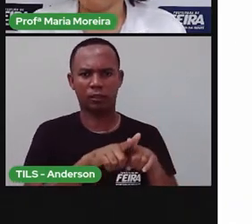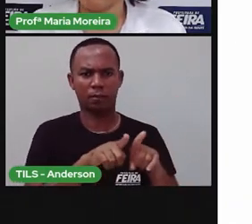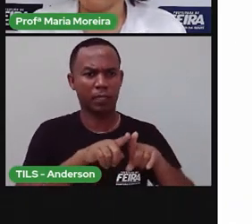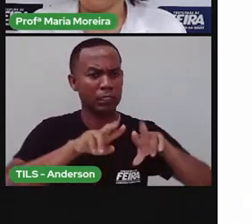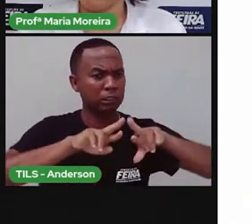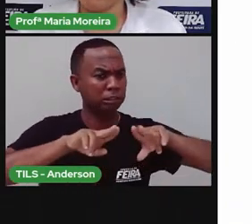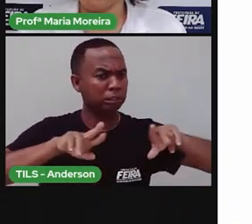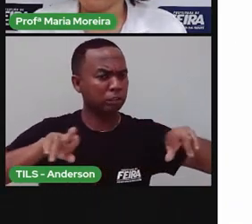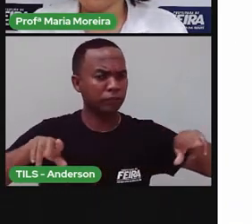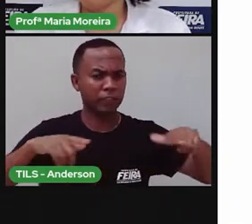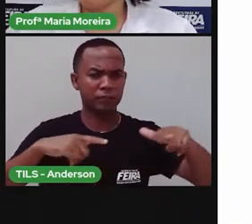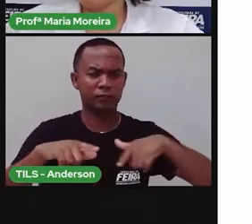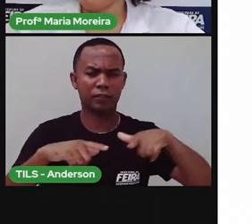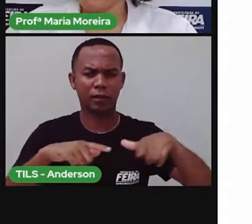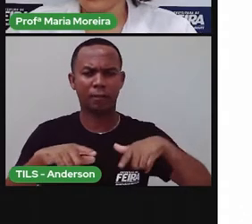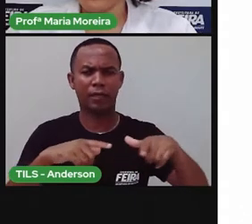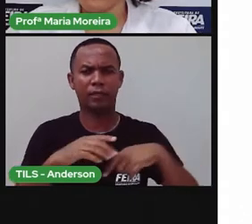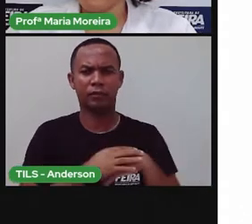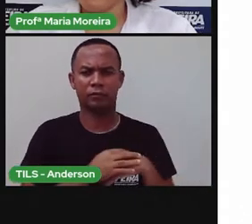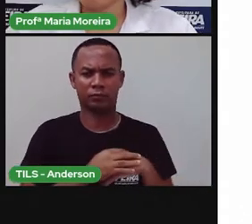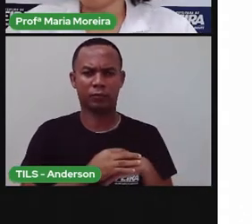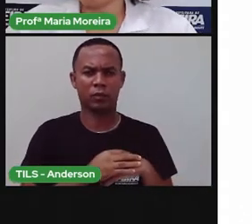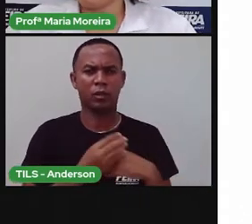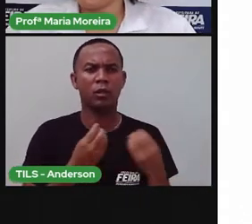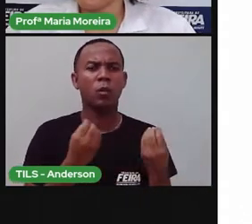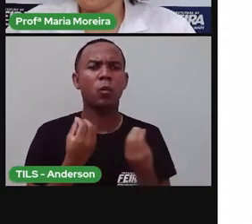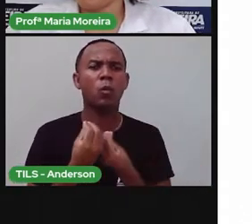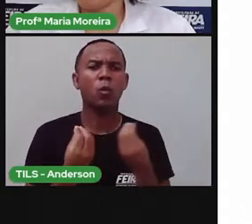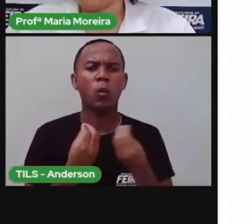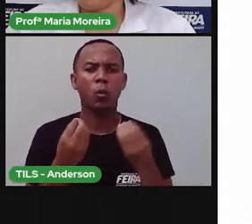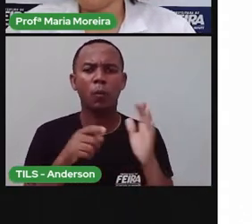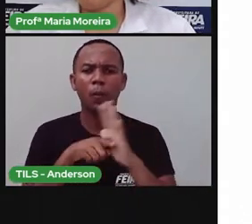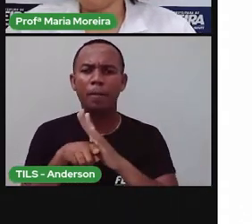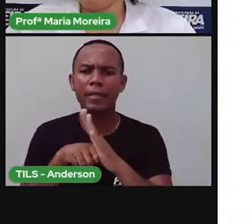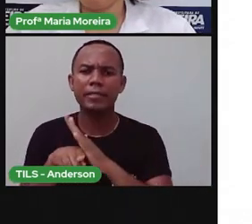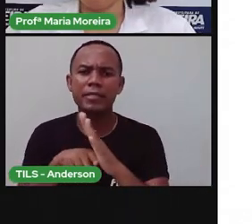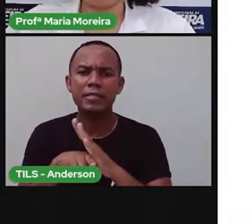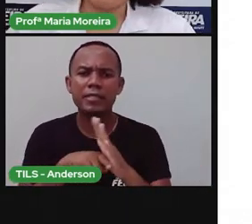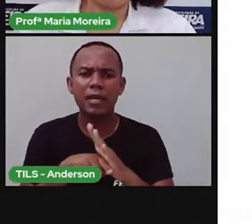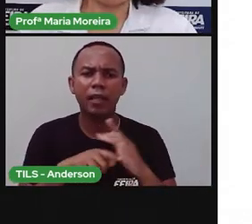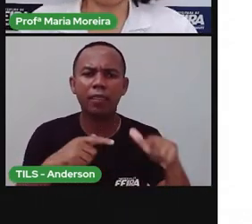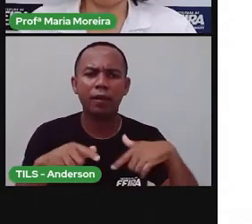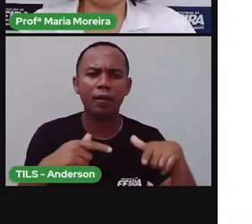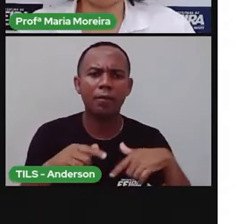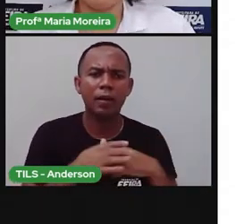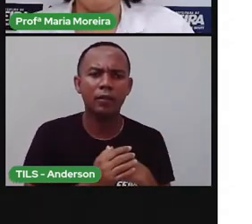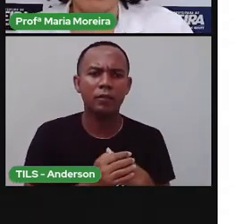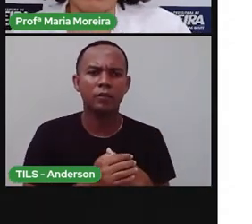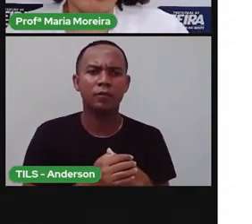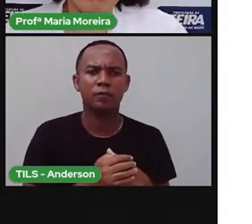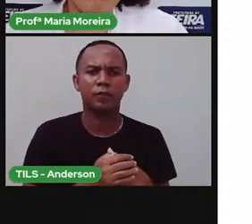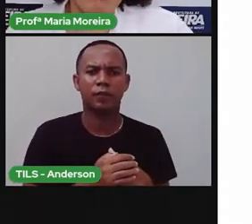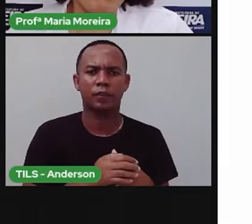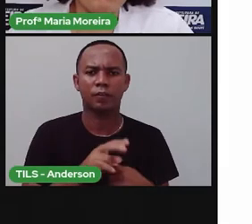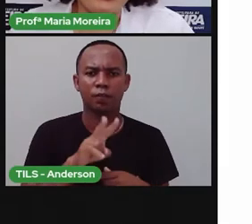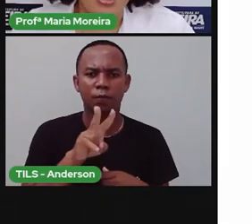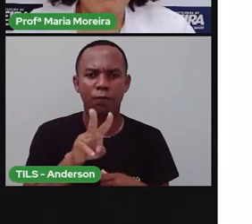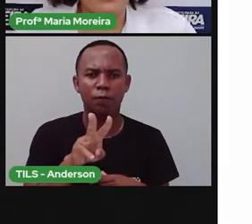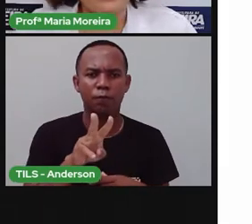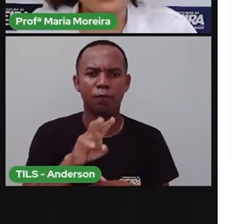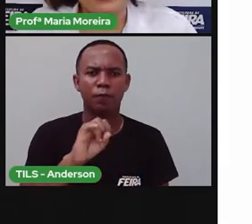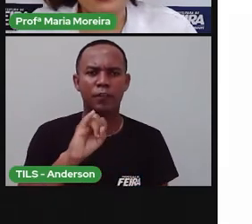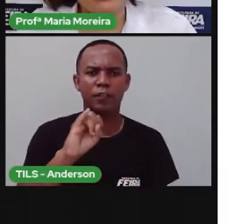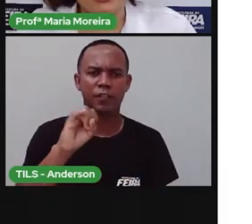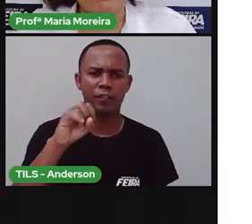sabe o que é um dramaturgo e um diplomata? Vamos pesquisar sobre isso? Bom, Vinícius também foi um dos